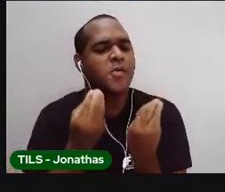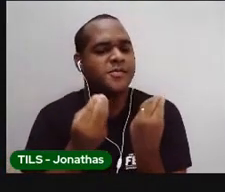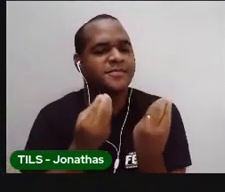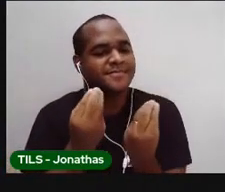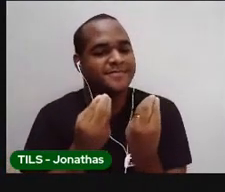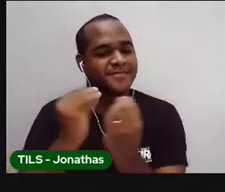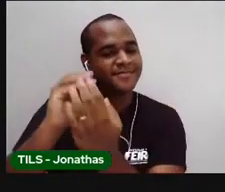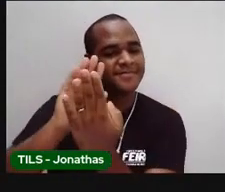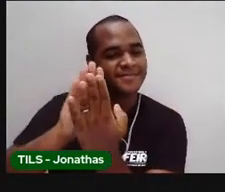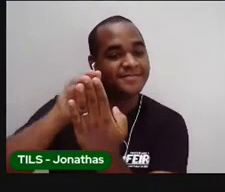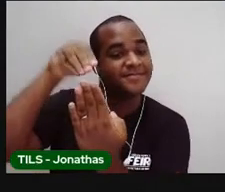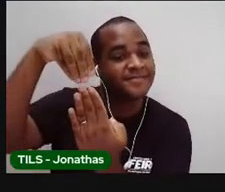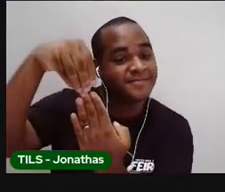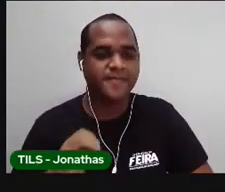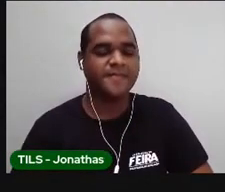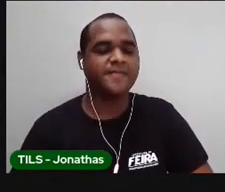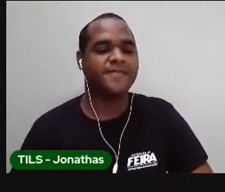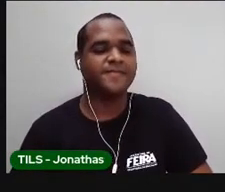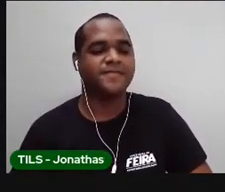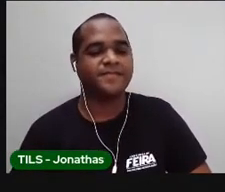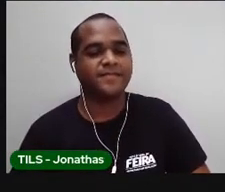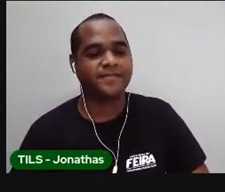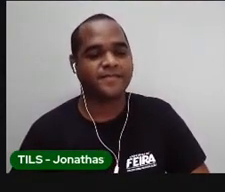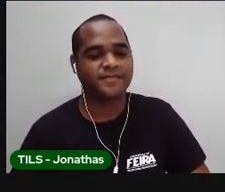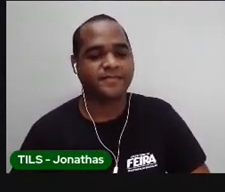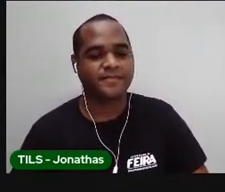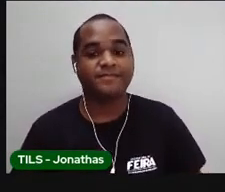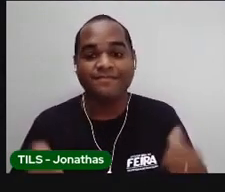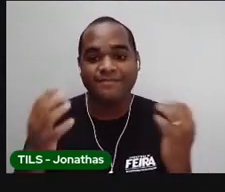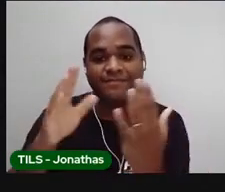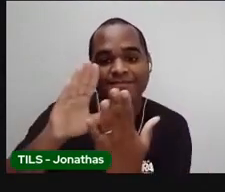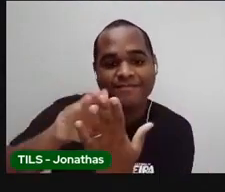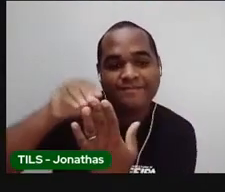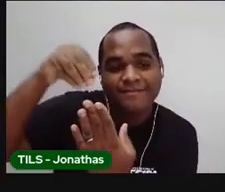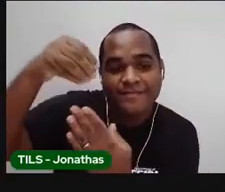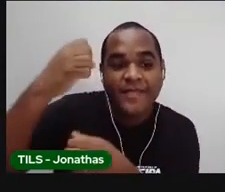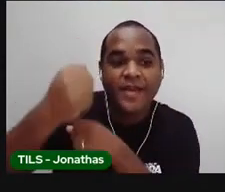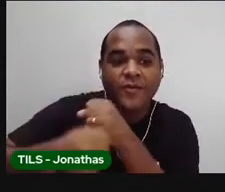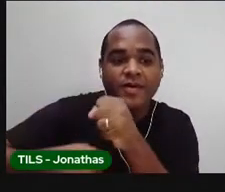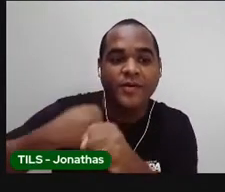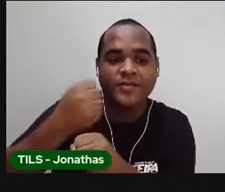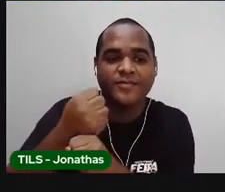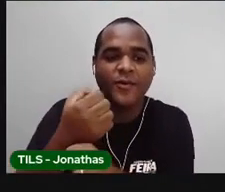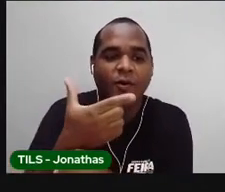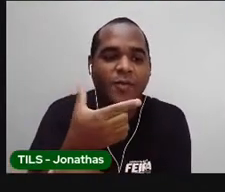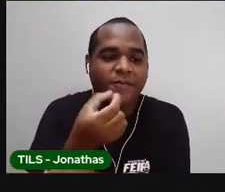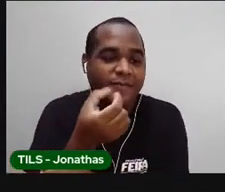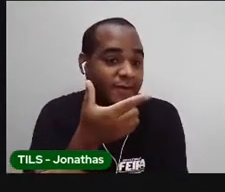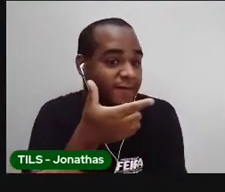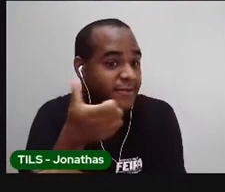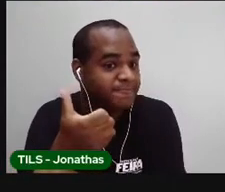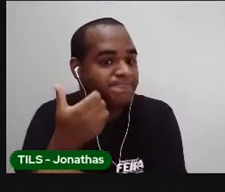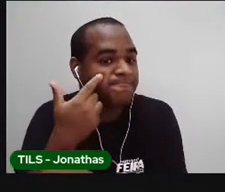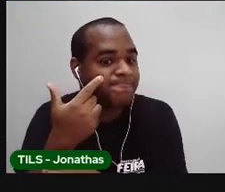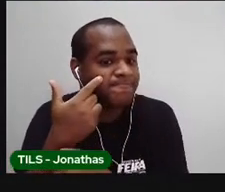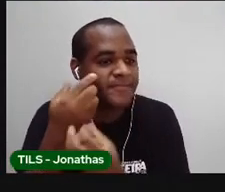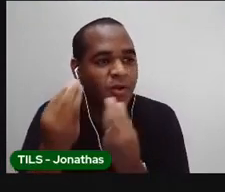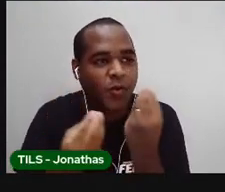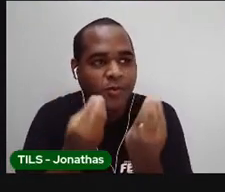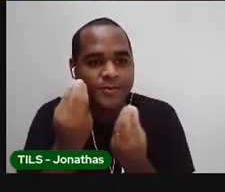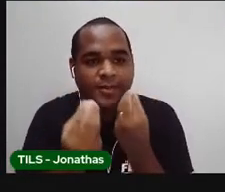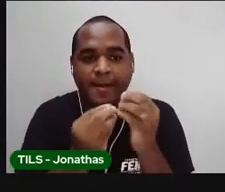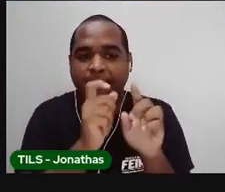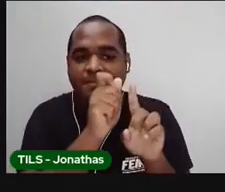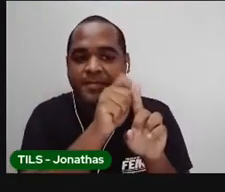um pouco mais o calendário? Esse é o calendário de 2021. Vamos conferir quantos